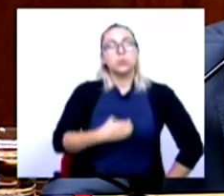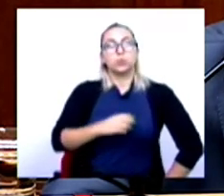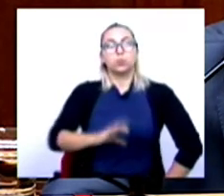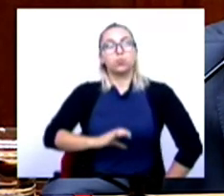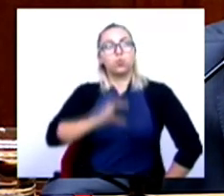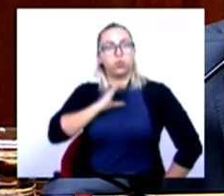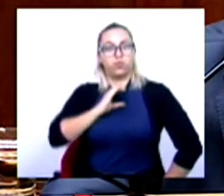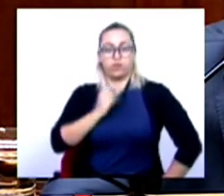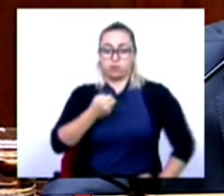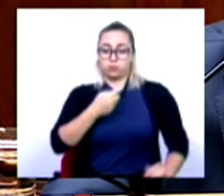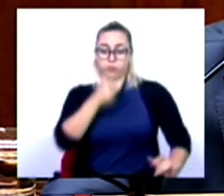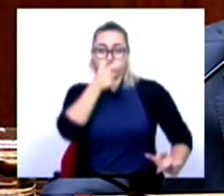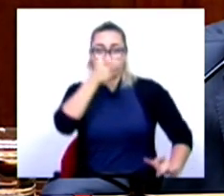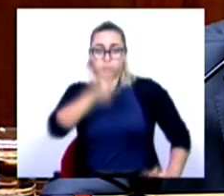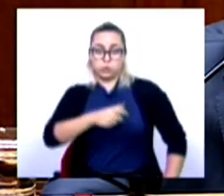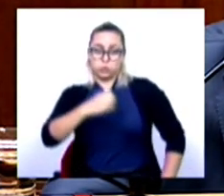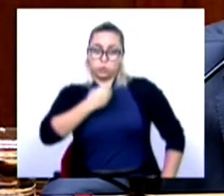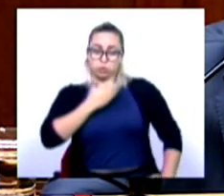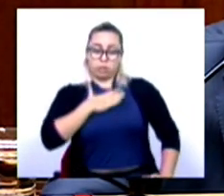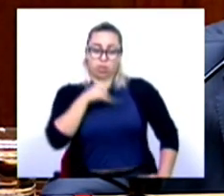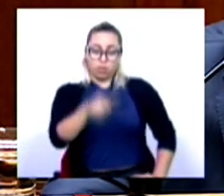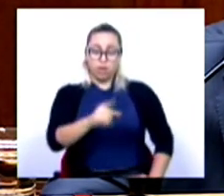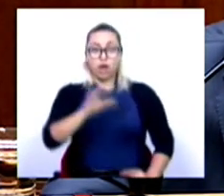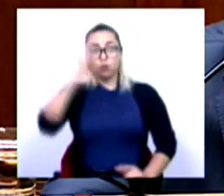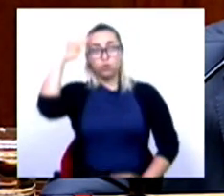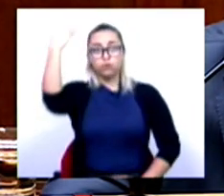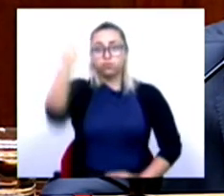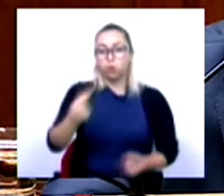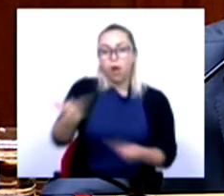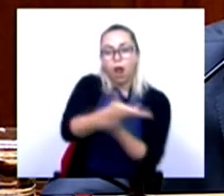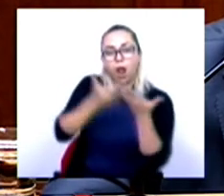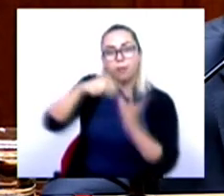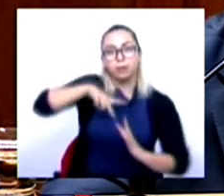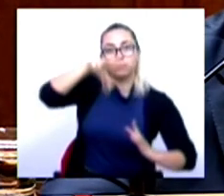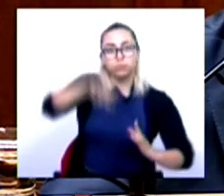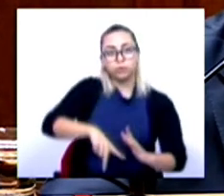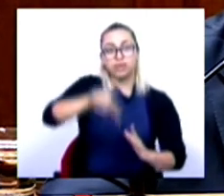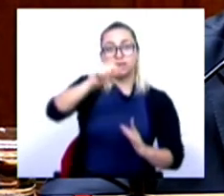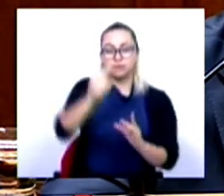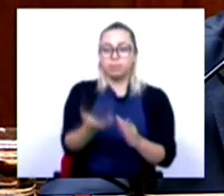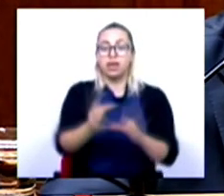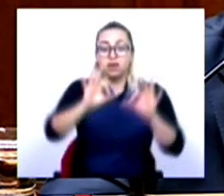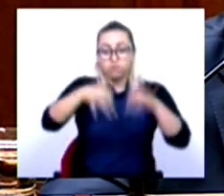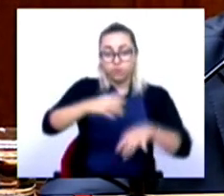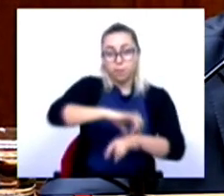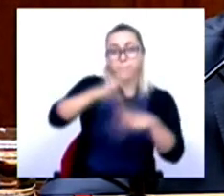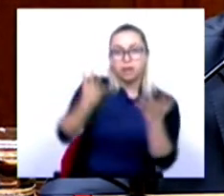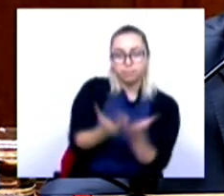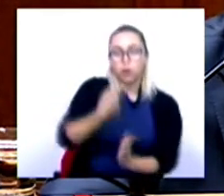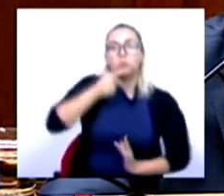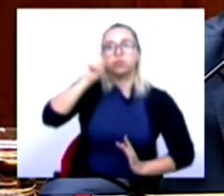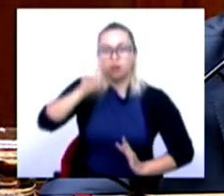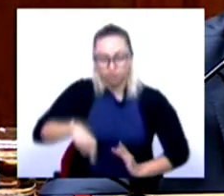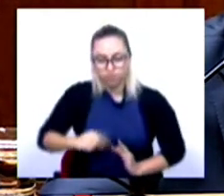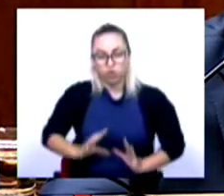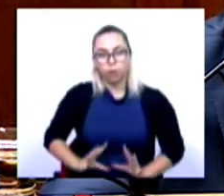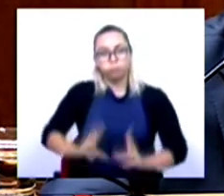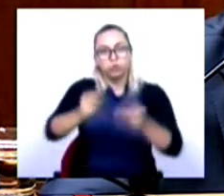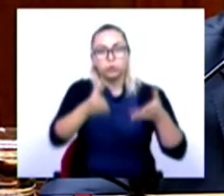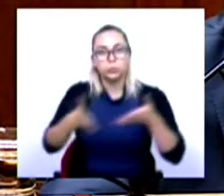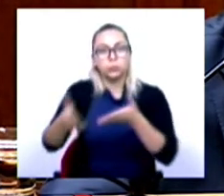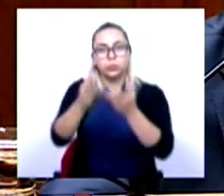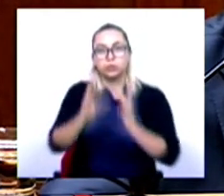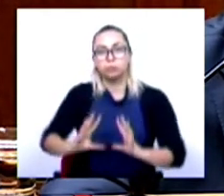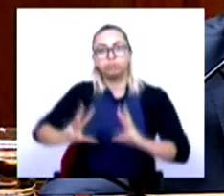os empresários têm no futuro da economia portuguesa e de que, uma vez virada a página da pandemia, vamos retomar a trajetória de